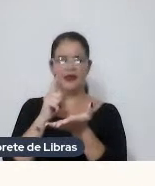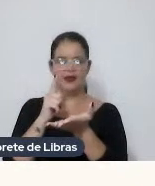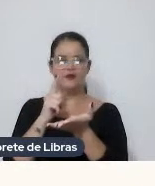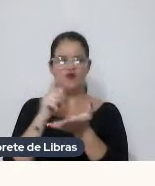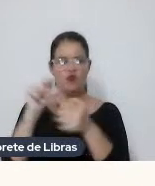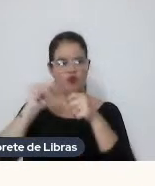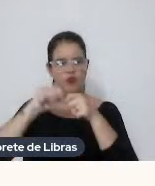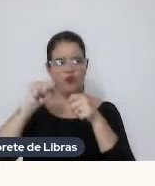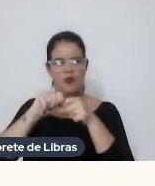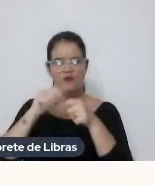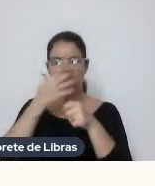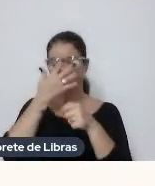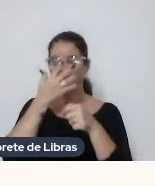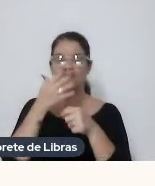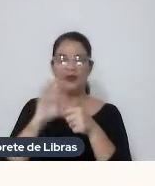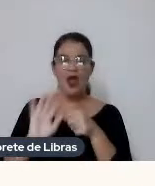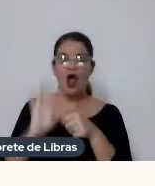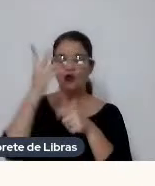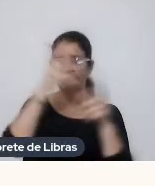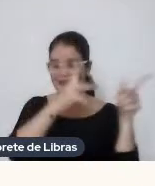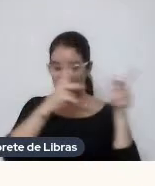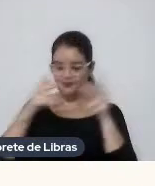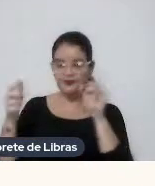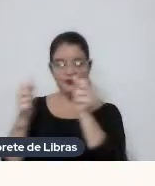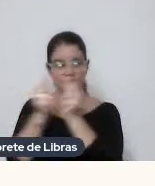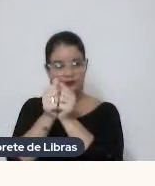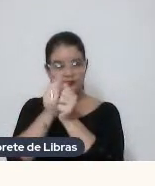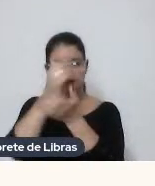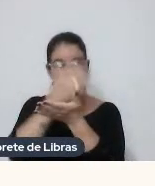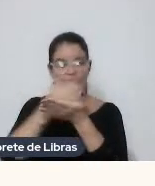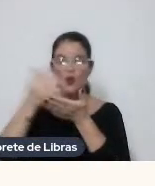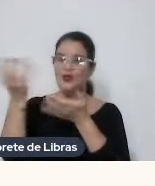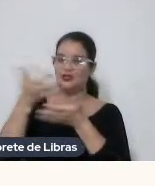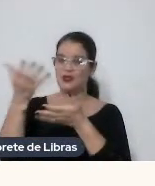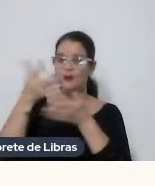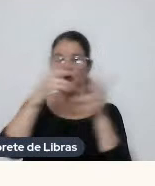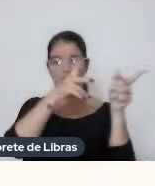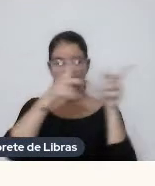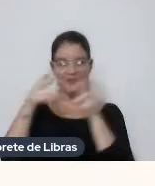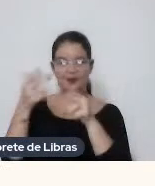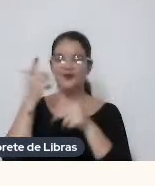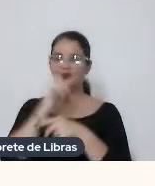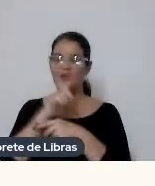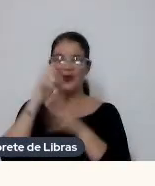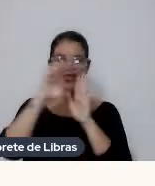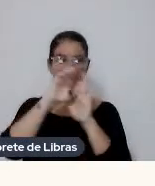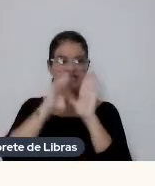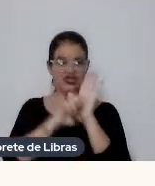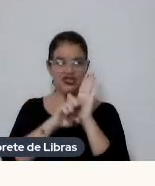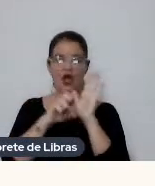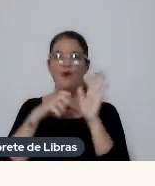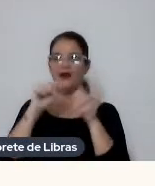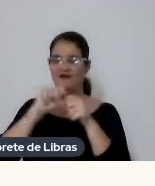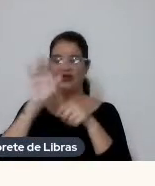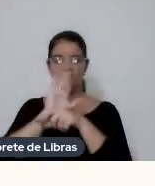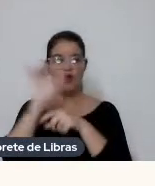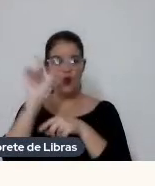Que acabou acontecendo Em paralelo No início Da produção Da série Eu ganhei um edital Pra fazer um curta